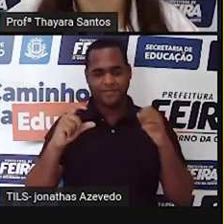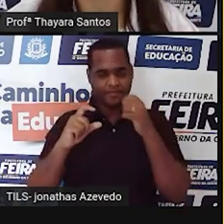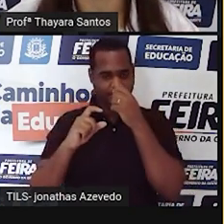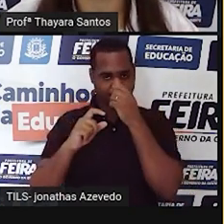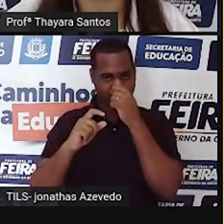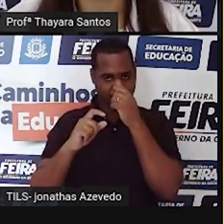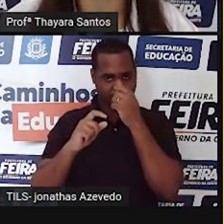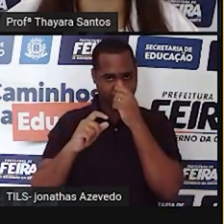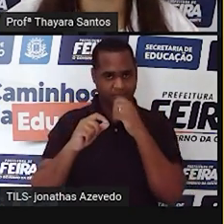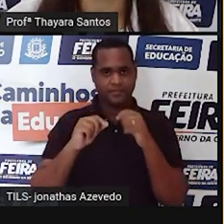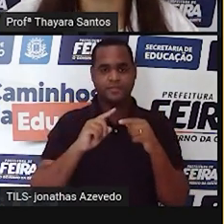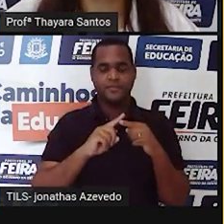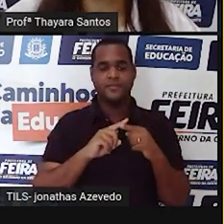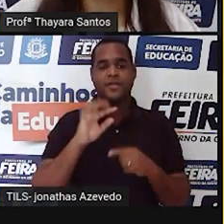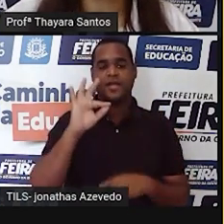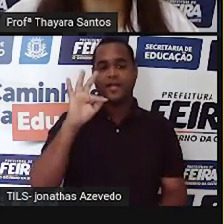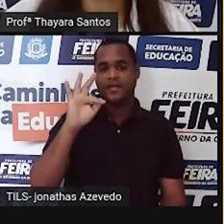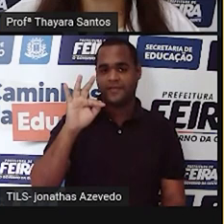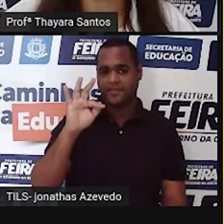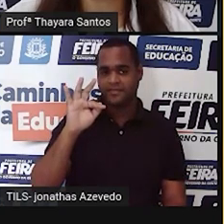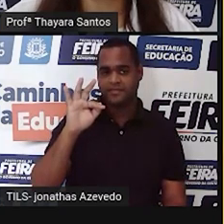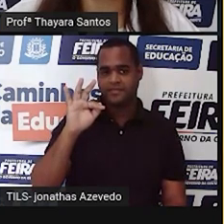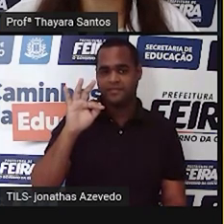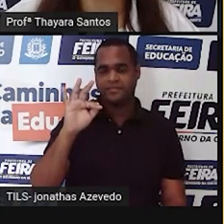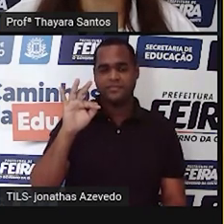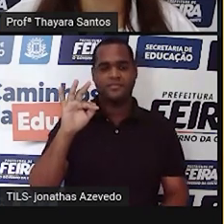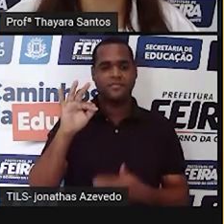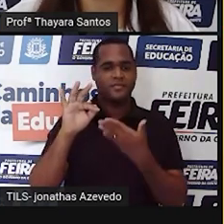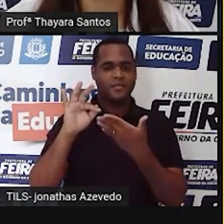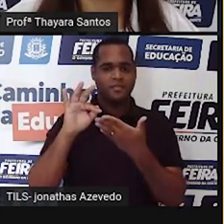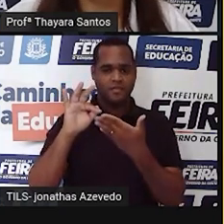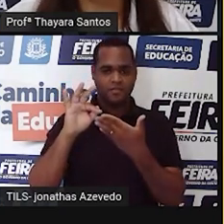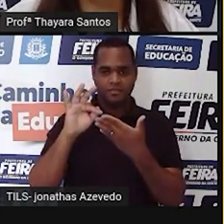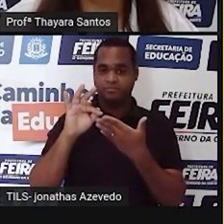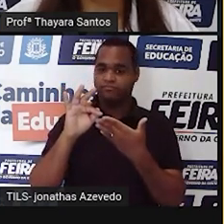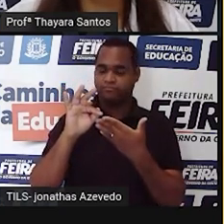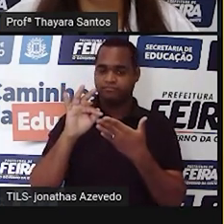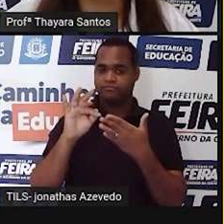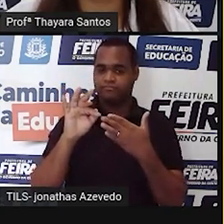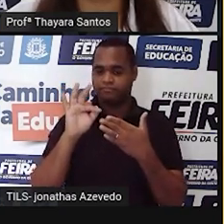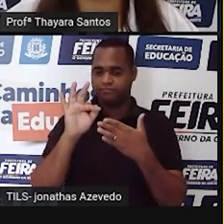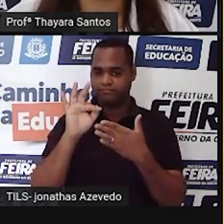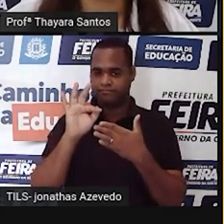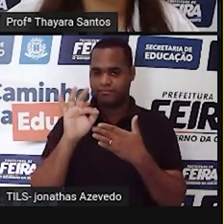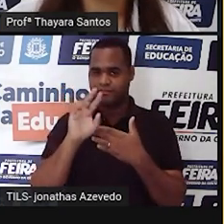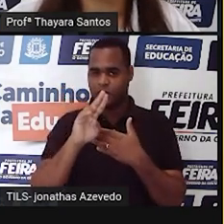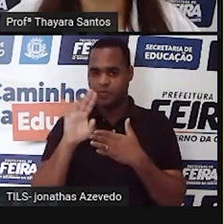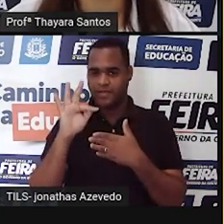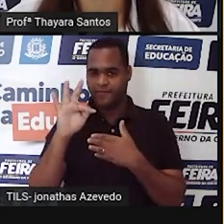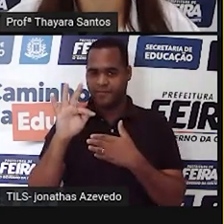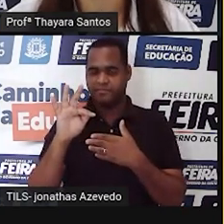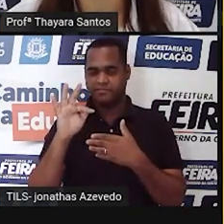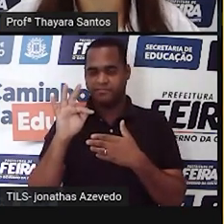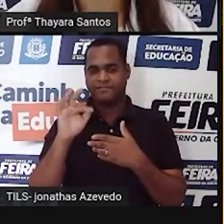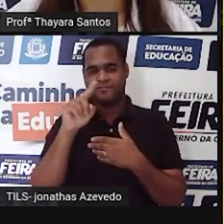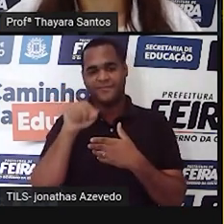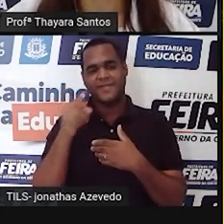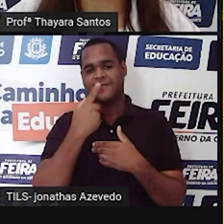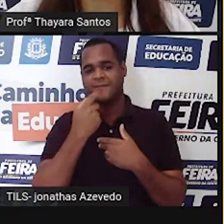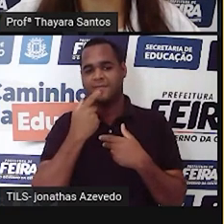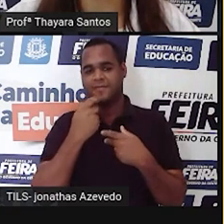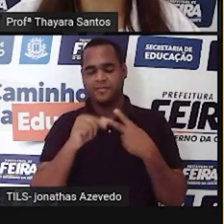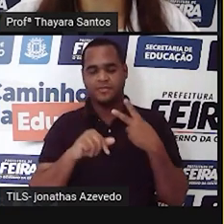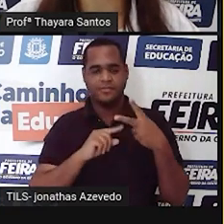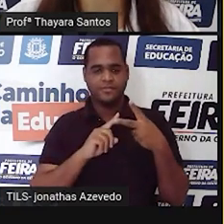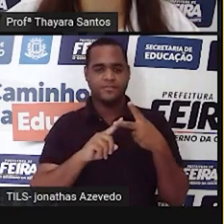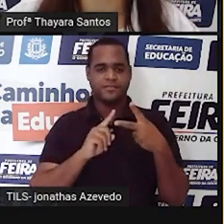nucleotídeo é formado por uma base que a gente chama de fosfato, está representada aqui por esse círculo vermelho. Aí